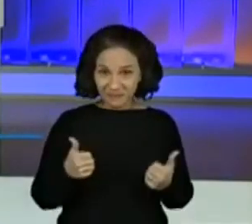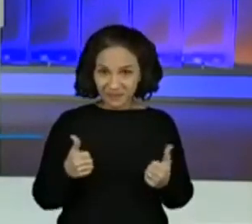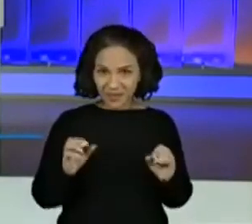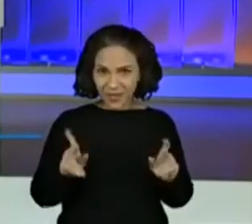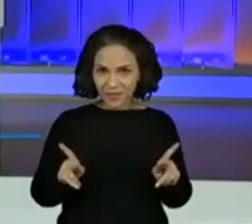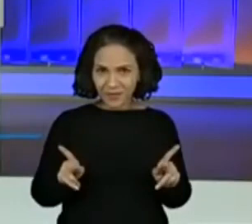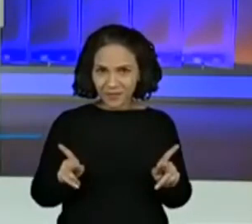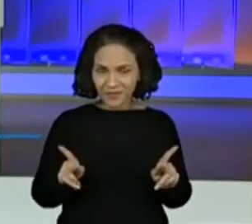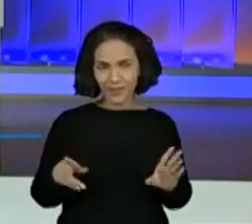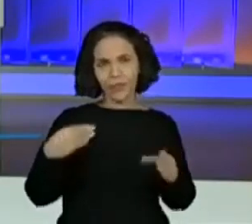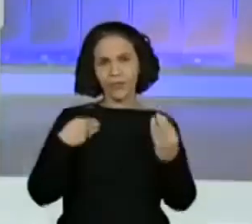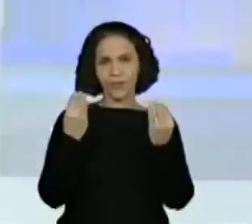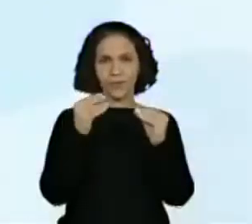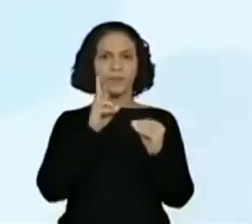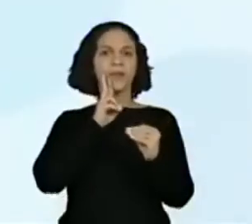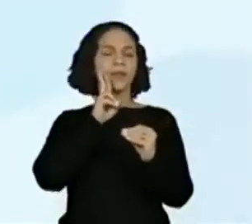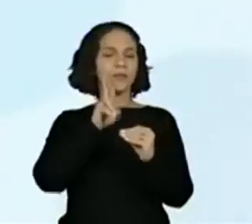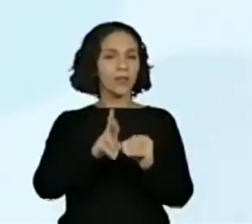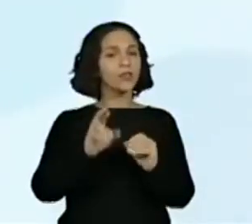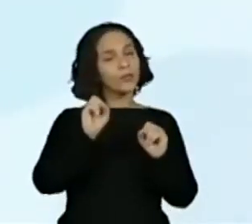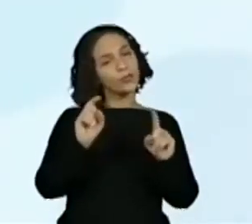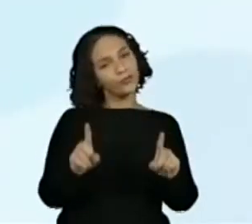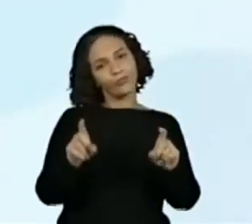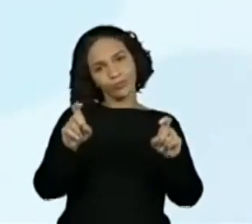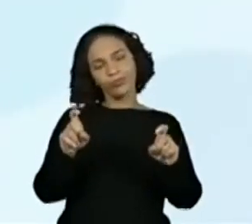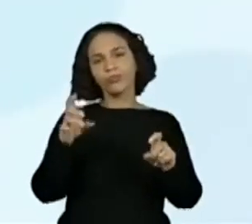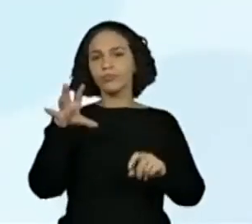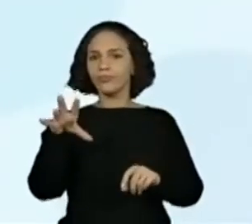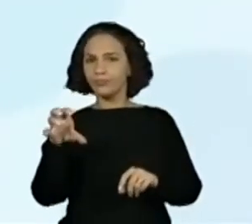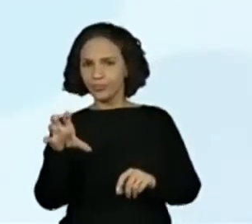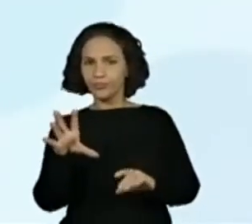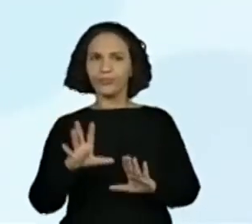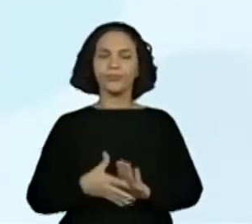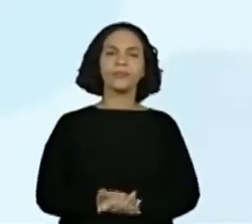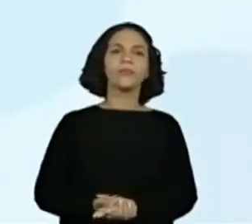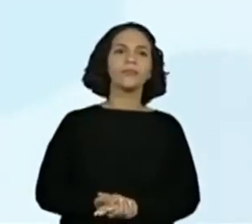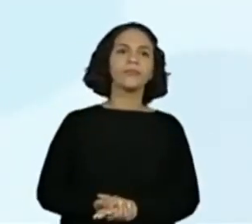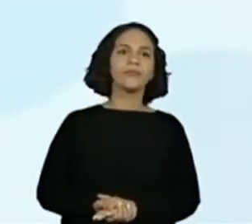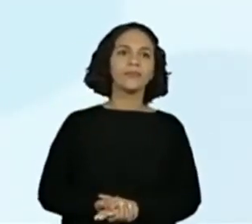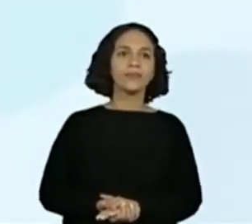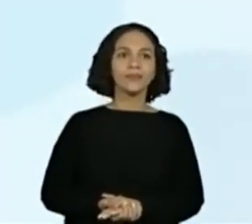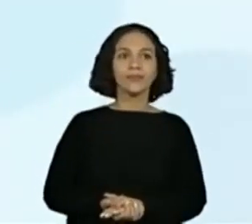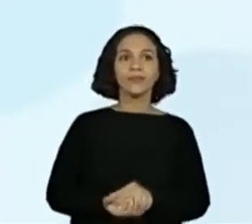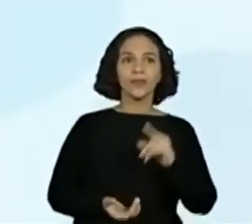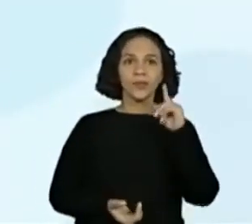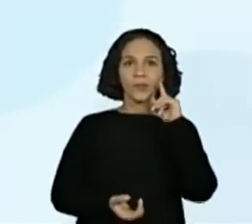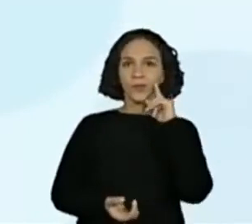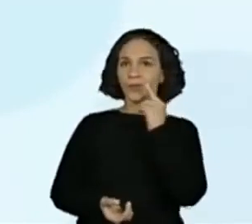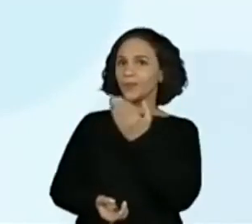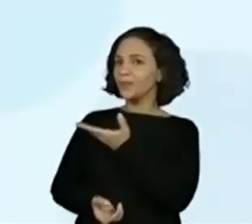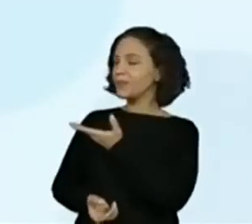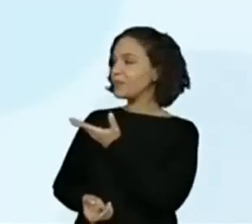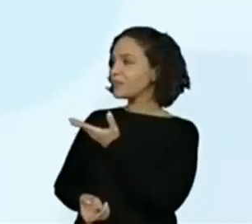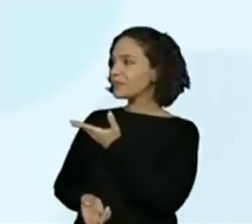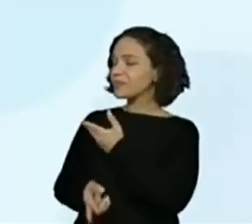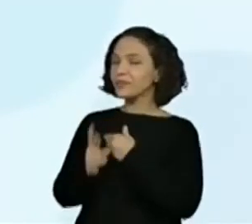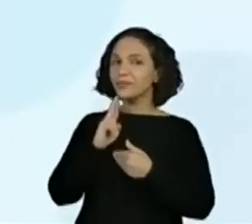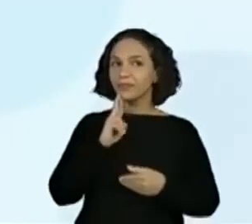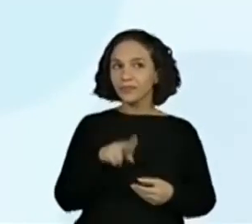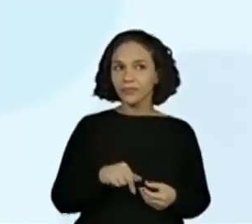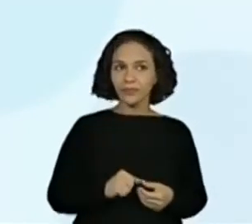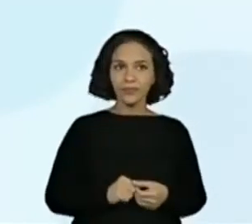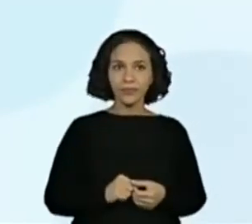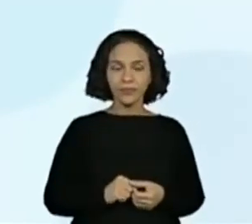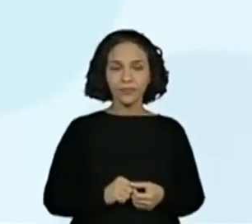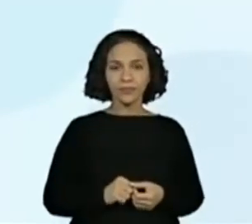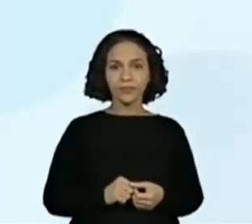Vou colocar aqui a resposta para vocês. Ele faleceu com... Quando o Cândido Portinari faleceu, ele já havia completado 60 anos.